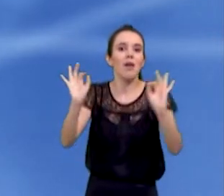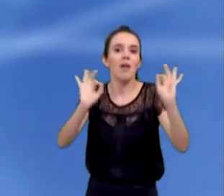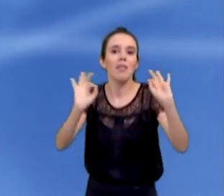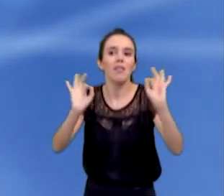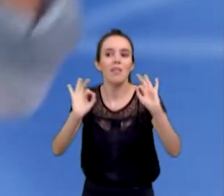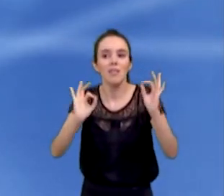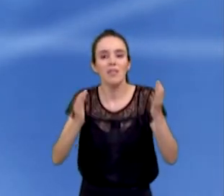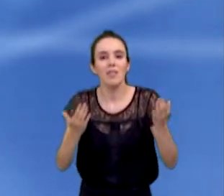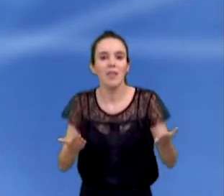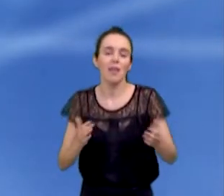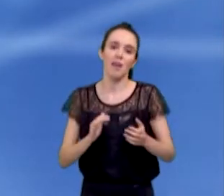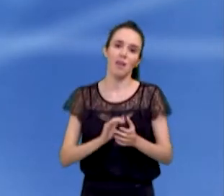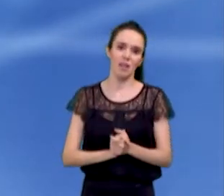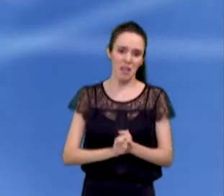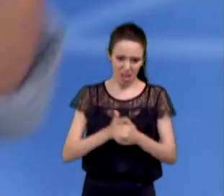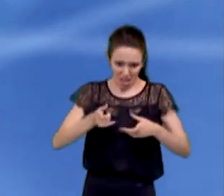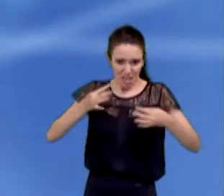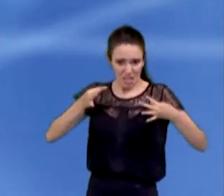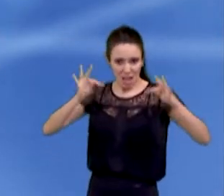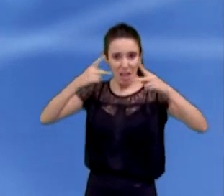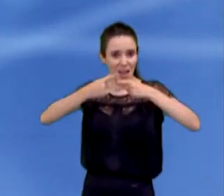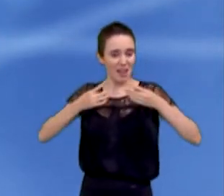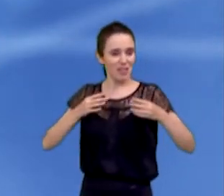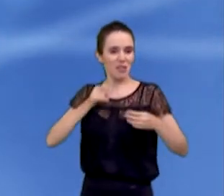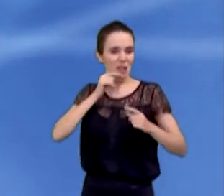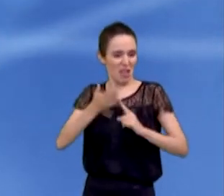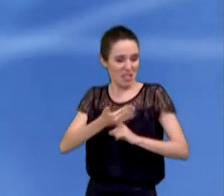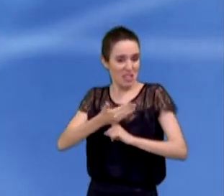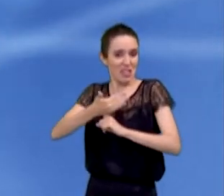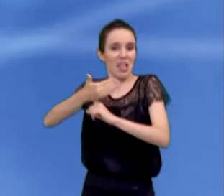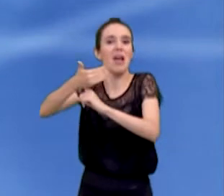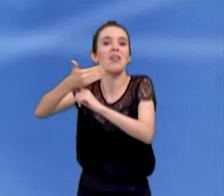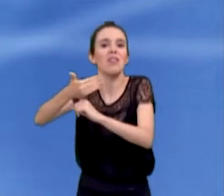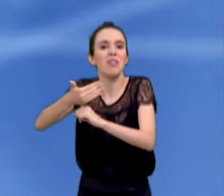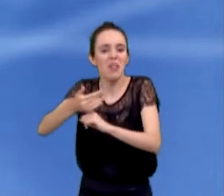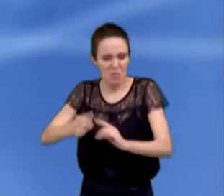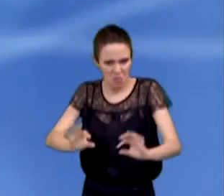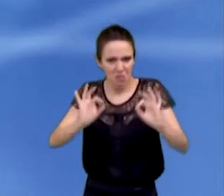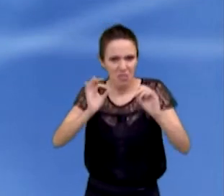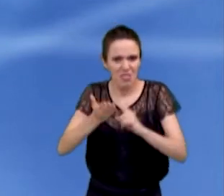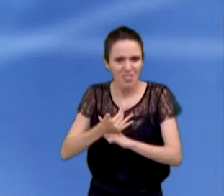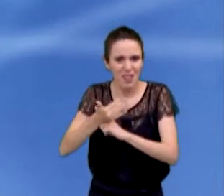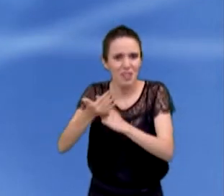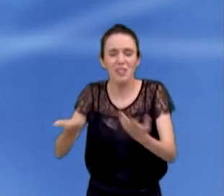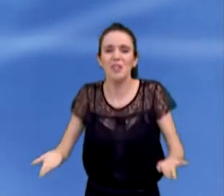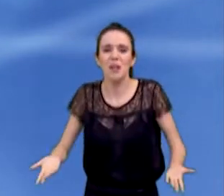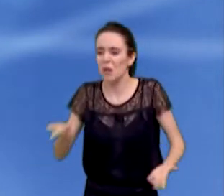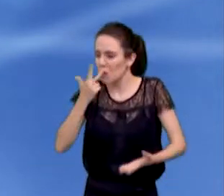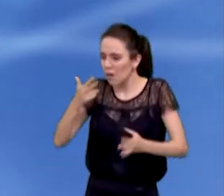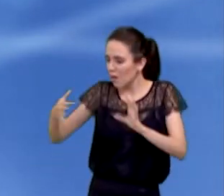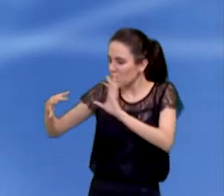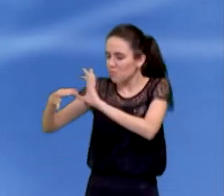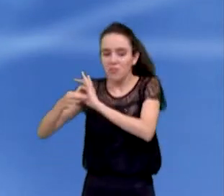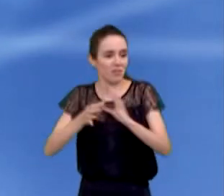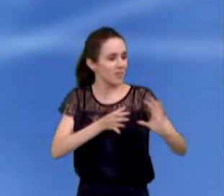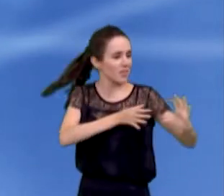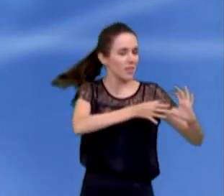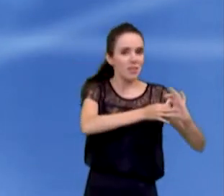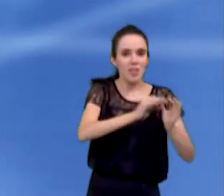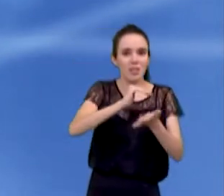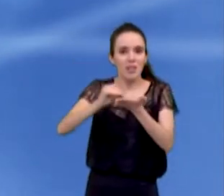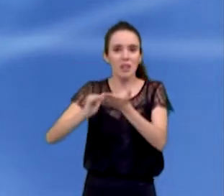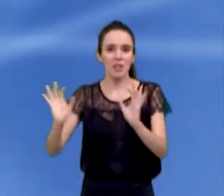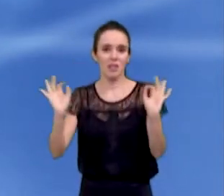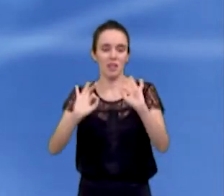tecnológica, mas toda essa tecnologia está aqui e a população está do outro lado, completamente desconectada. E nós vamos